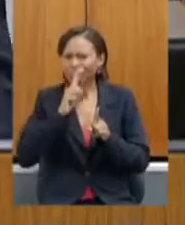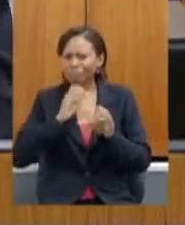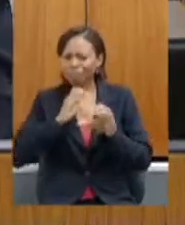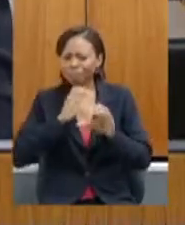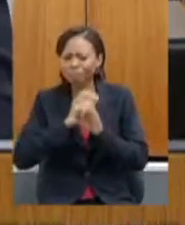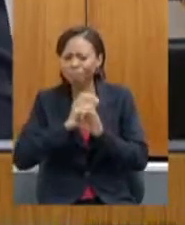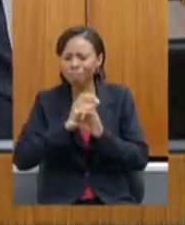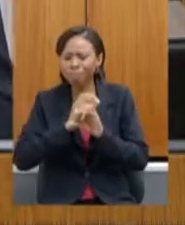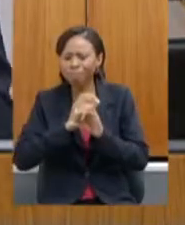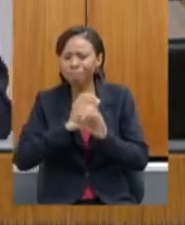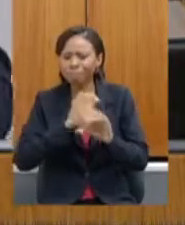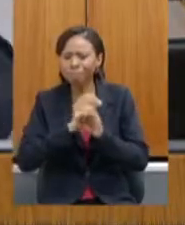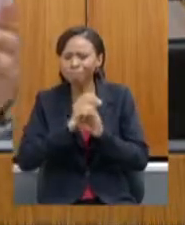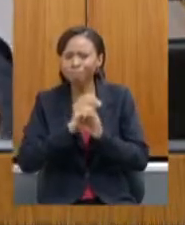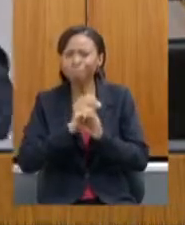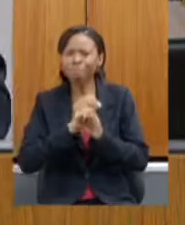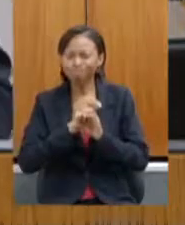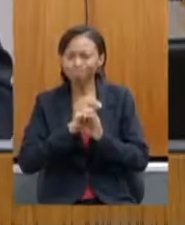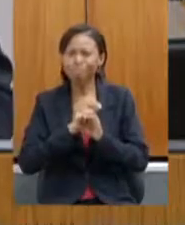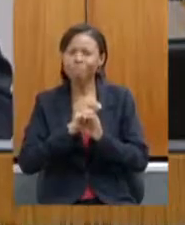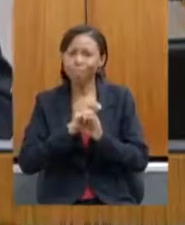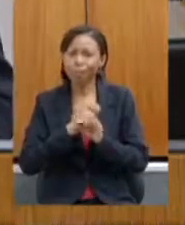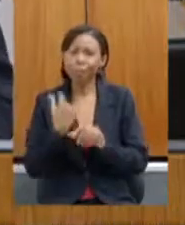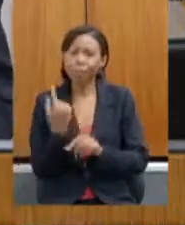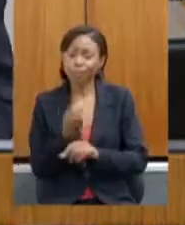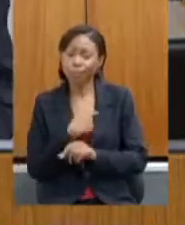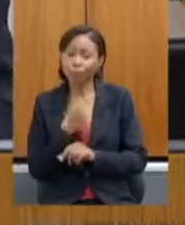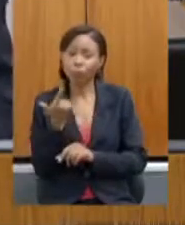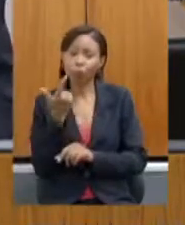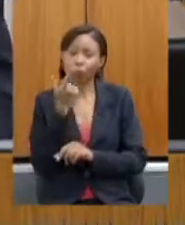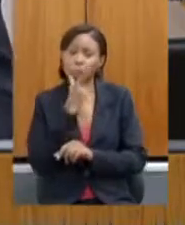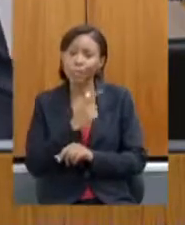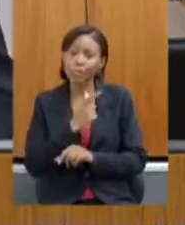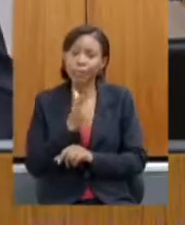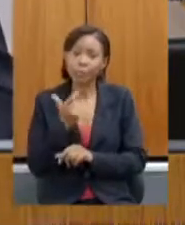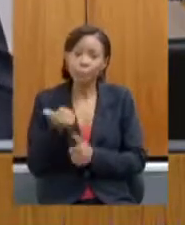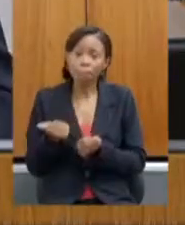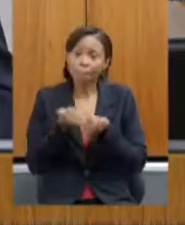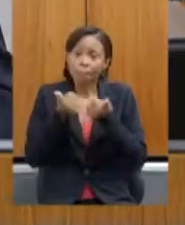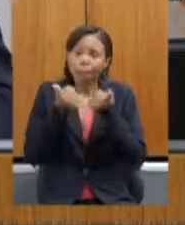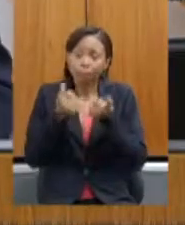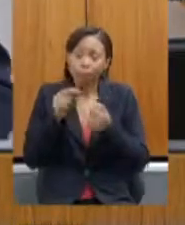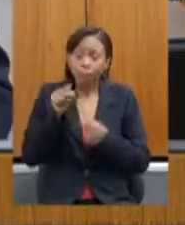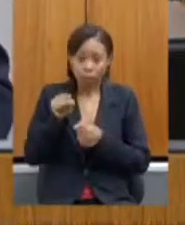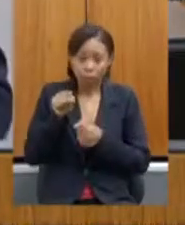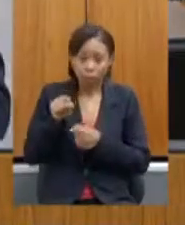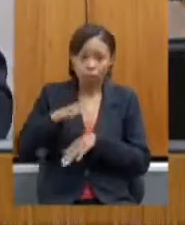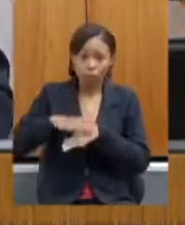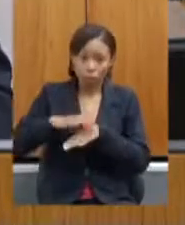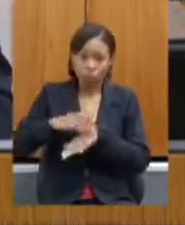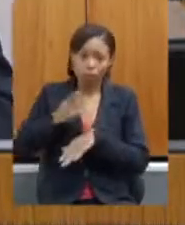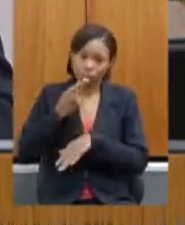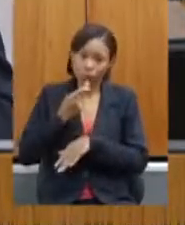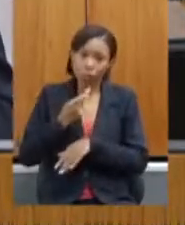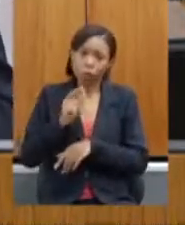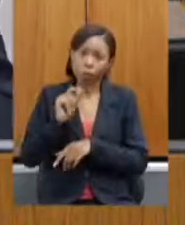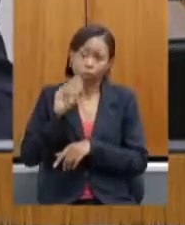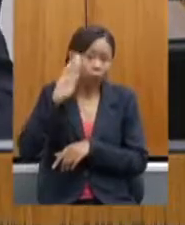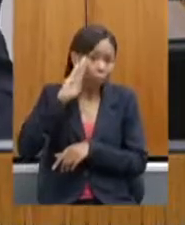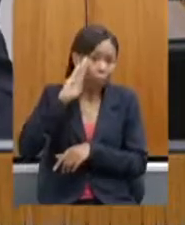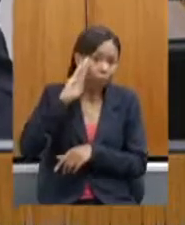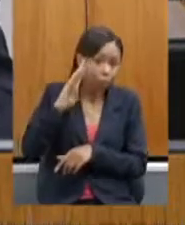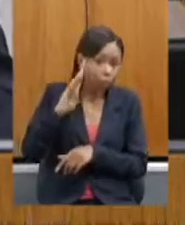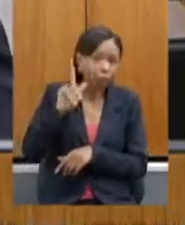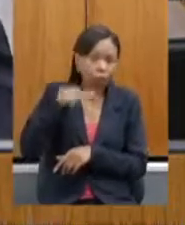nós consigamos otimizar os meios e como a senhora bem disse que o nosso principal cliente que é o produtor rural